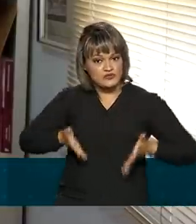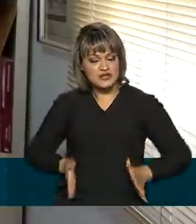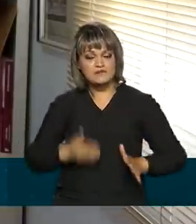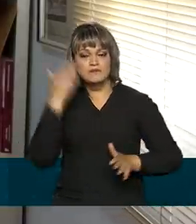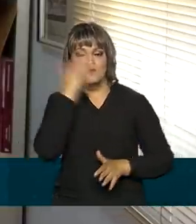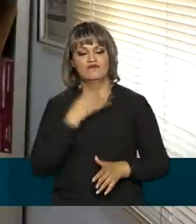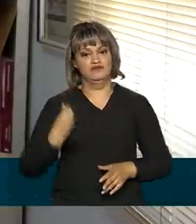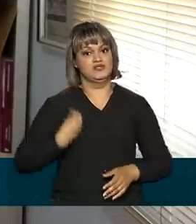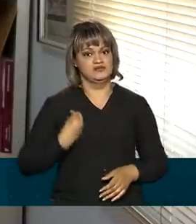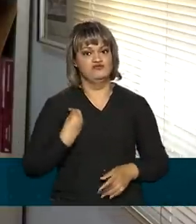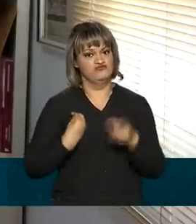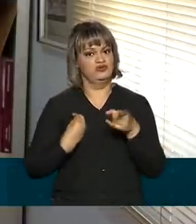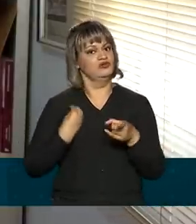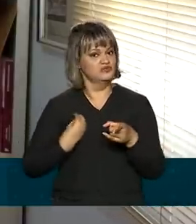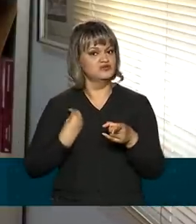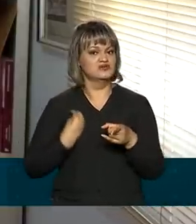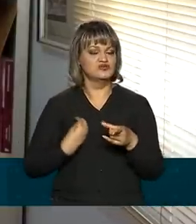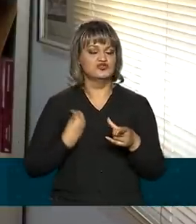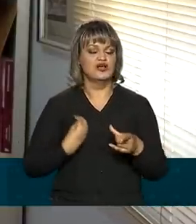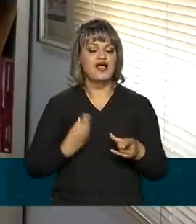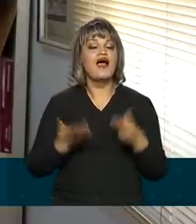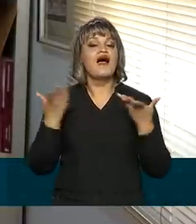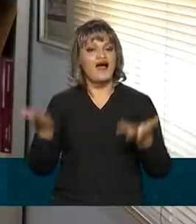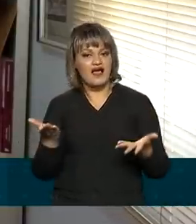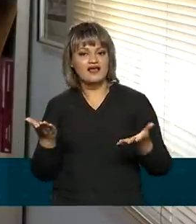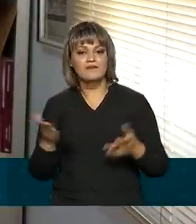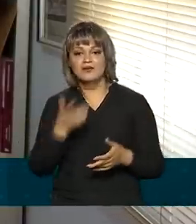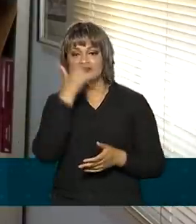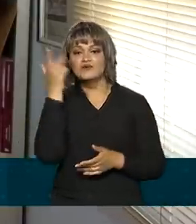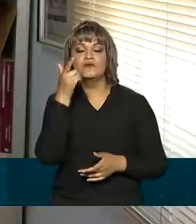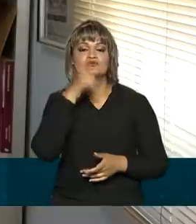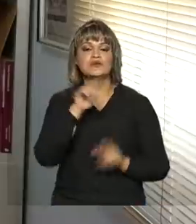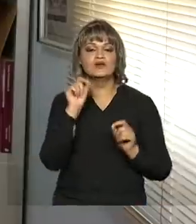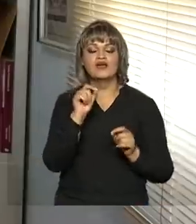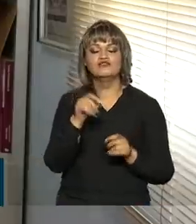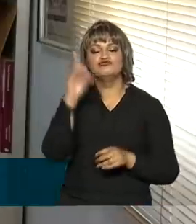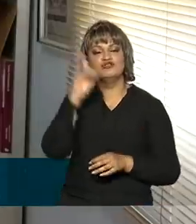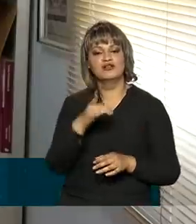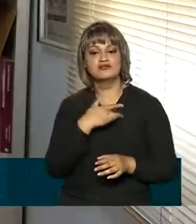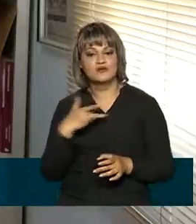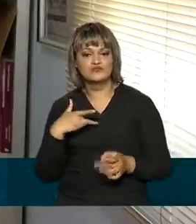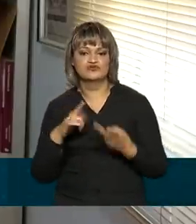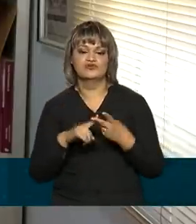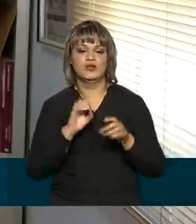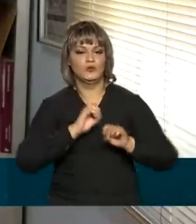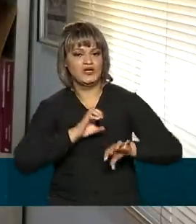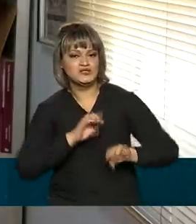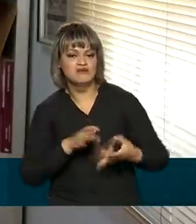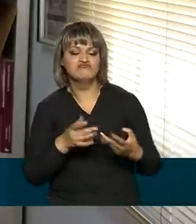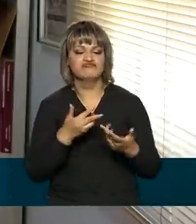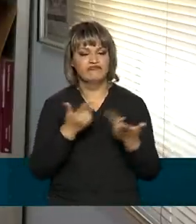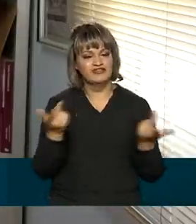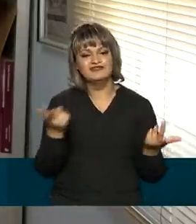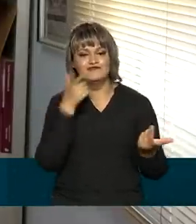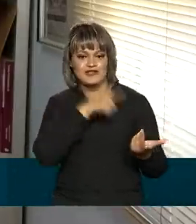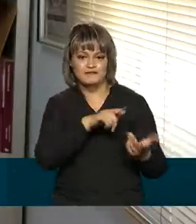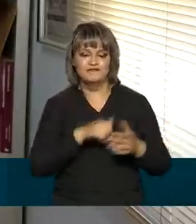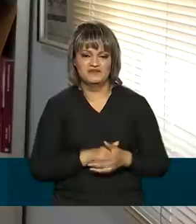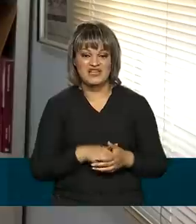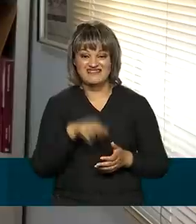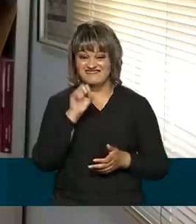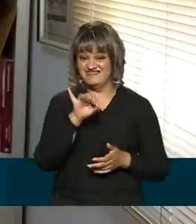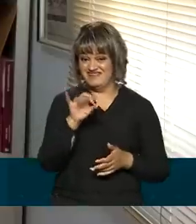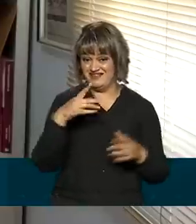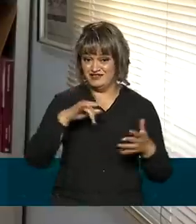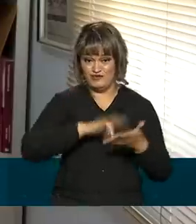de existência do cidadão. É por meio dela que a pessoa passa a ter direitos à saúde e à educação, por exemplo. Sem